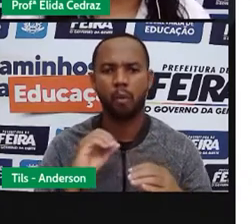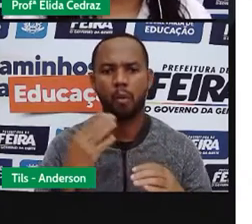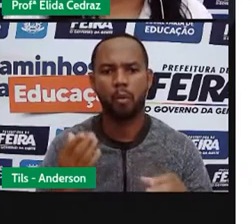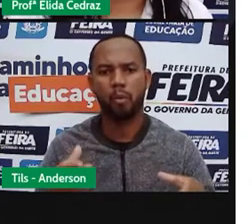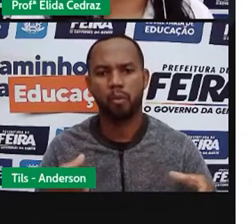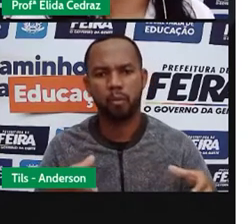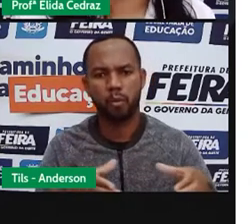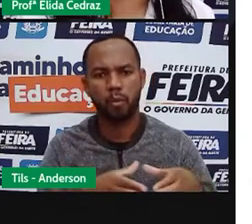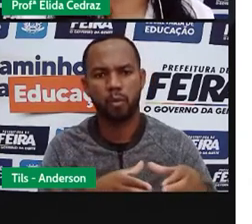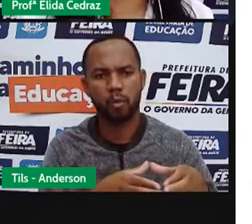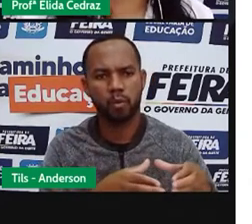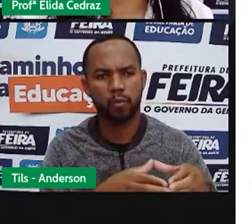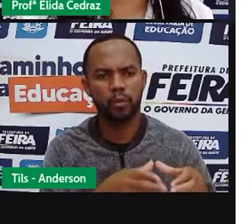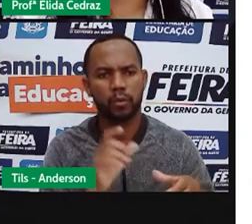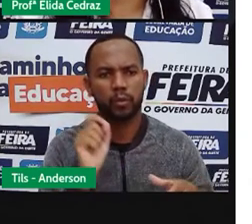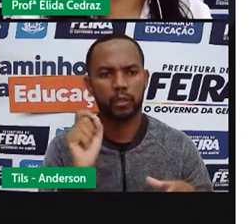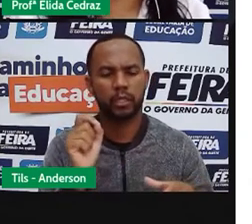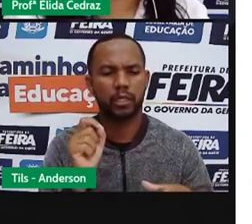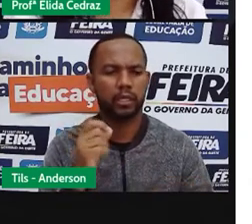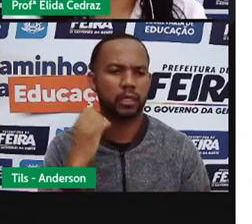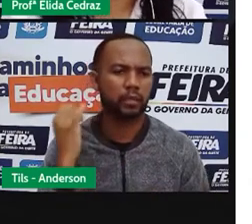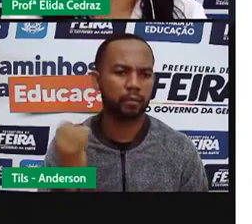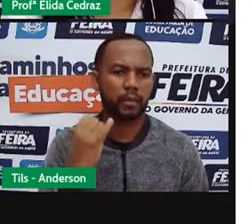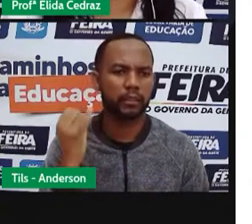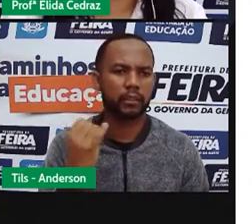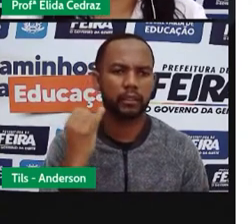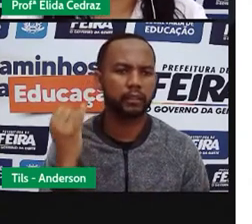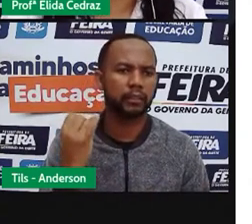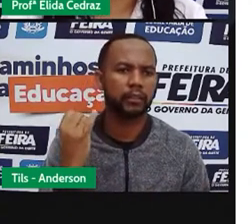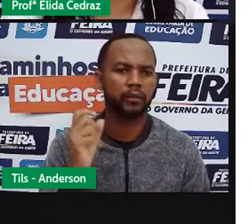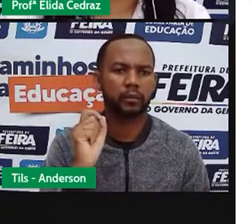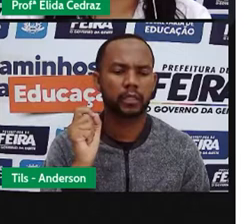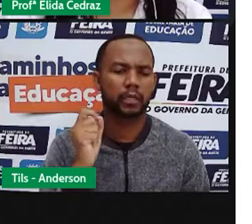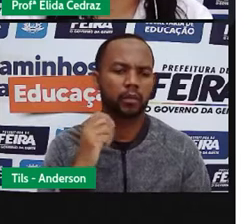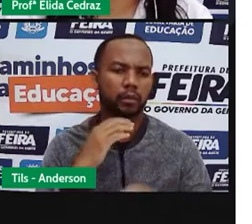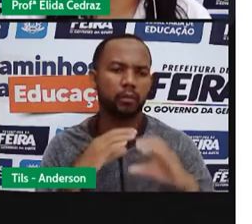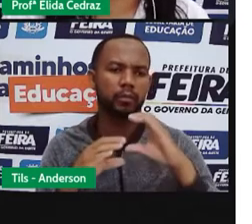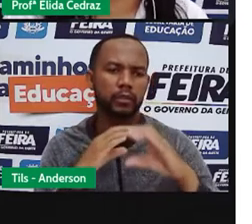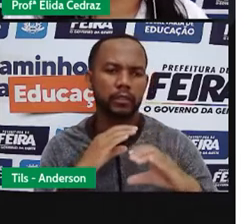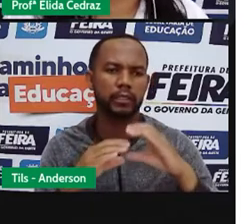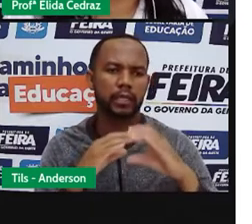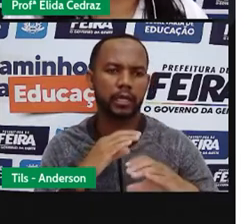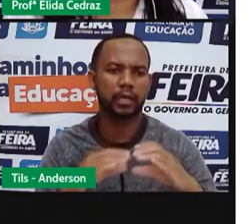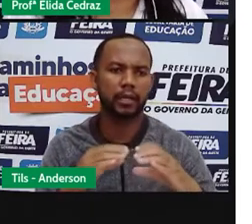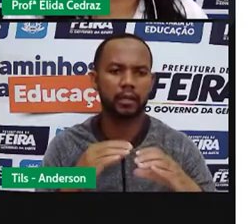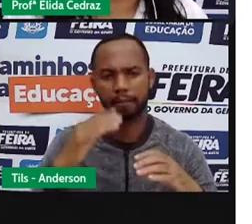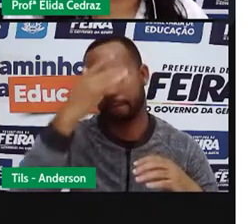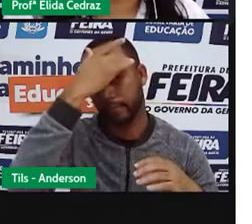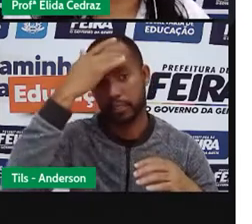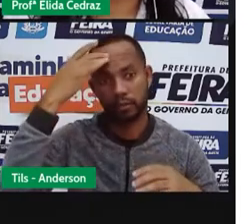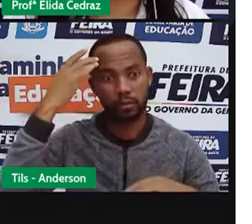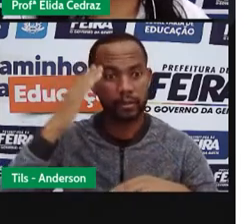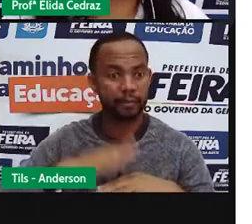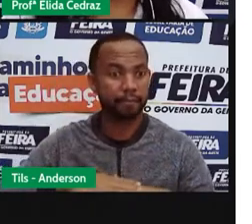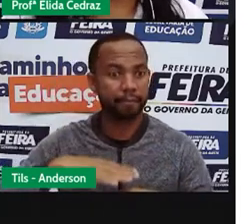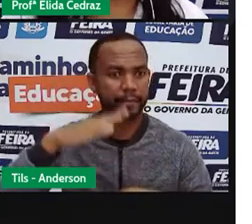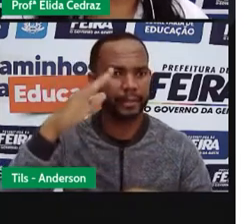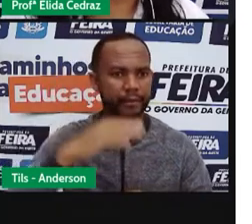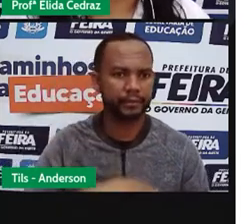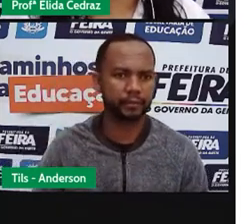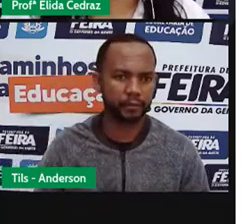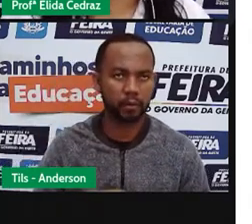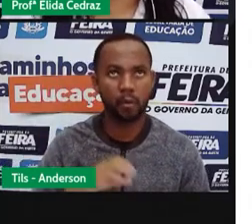são ferramentas que possibilitam comunicar a um número grande de pessoas. Ou